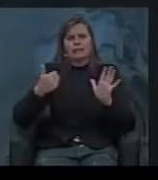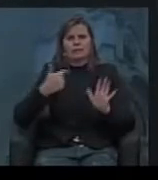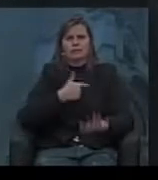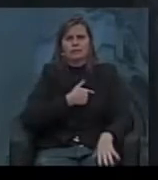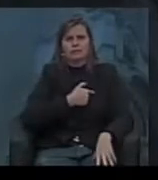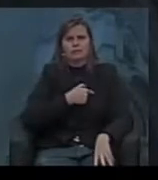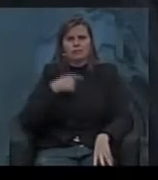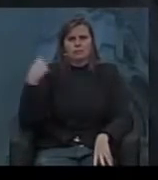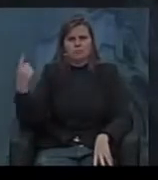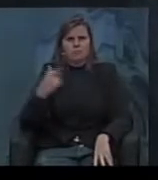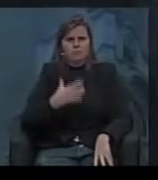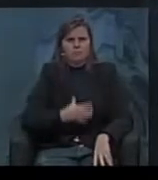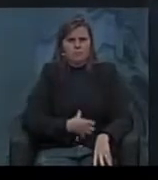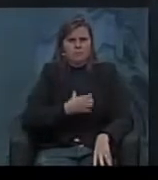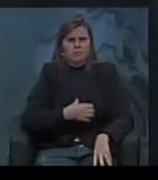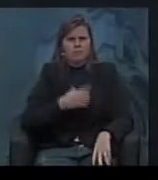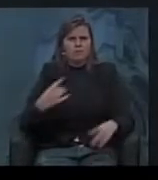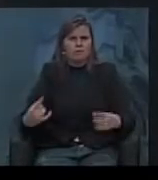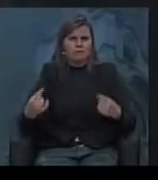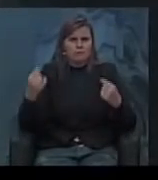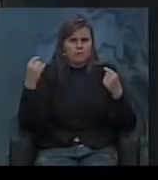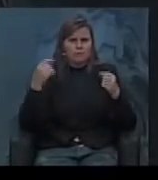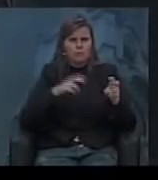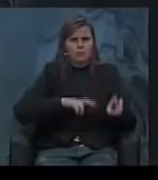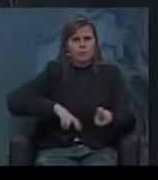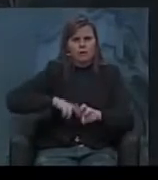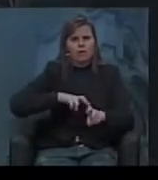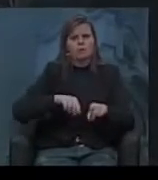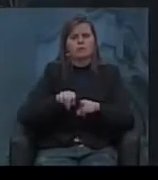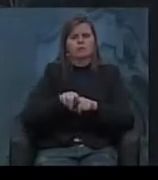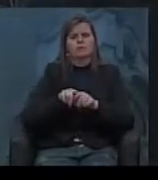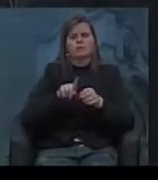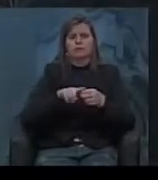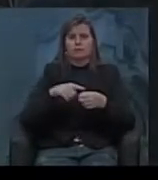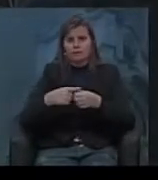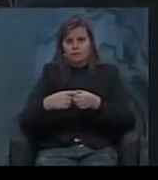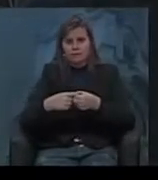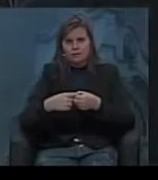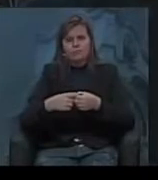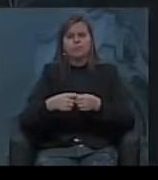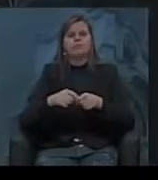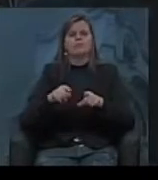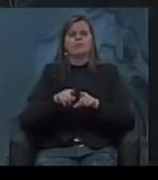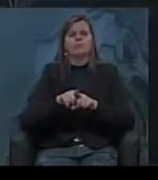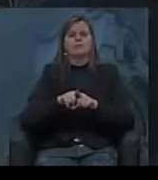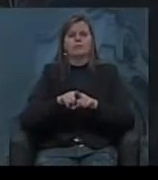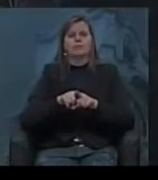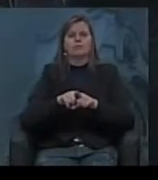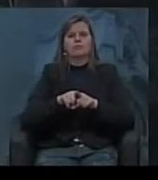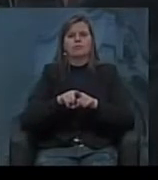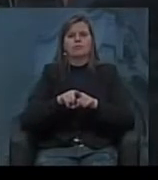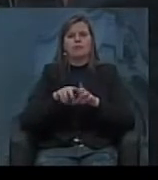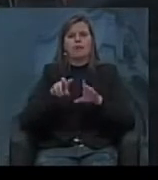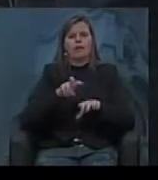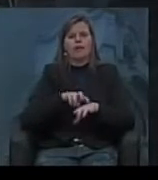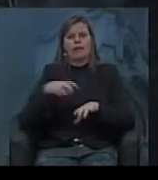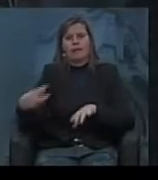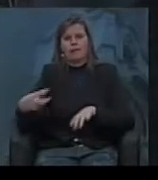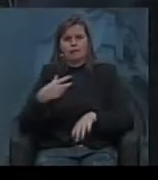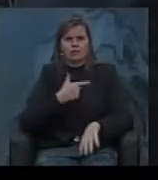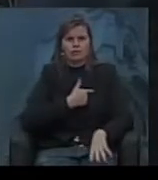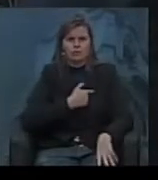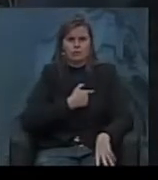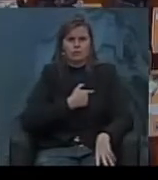revolta da burguesia rural e urbana e a queda de Getúlio em 1945. Eram essas duas questões.